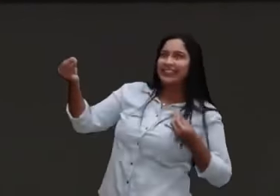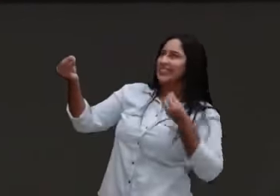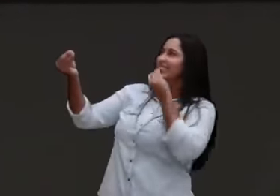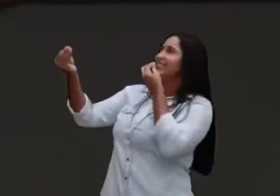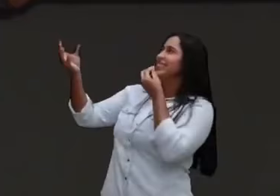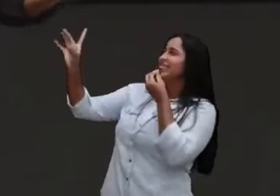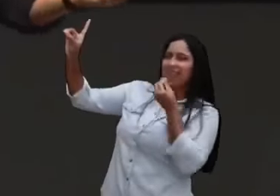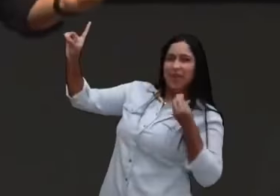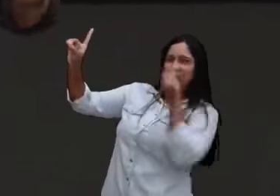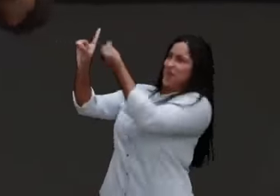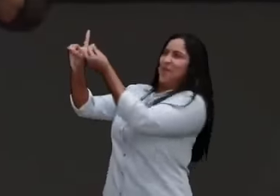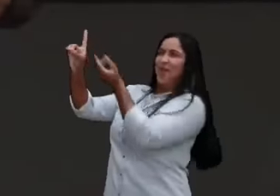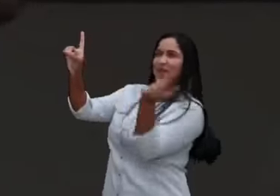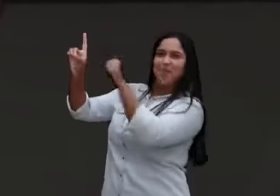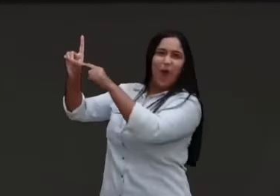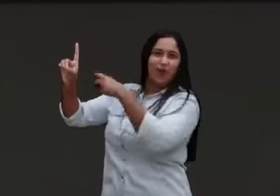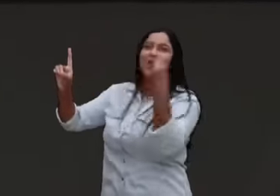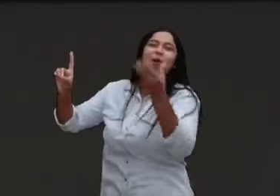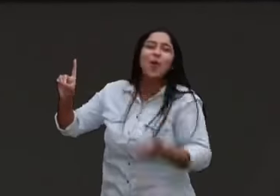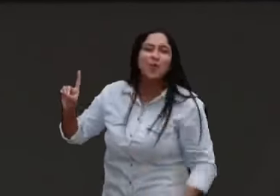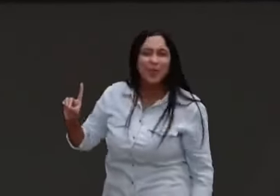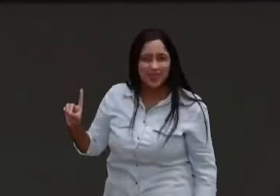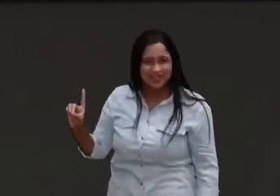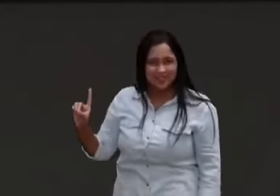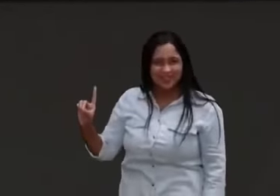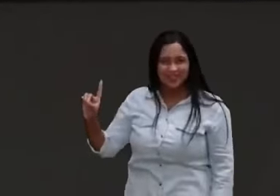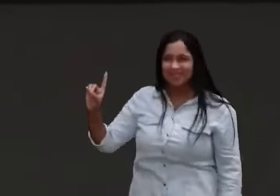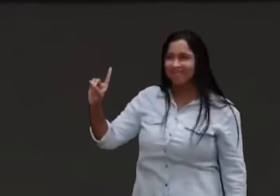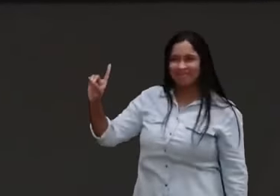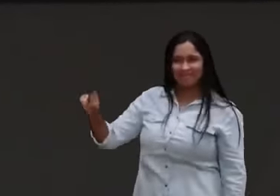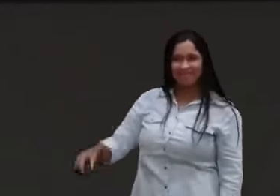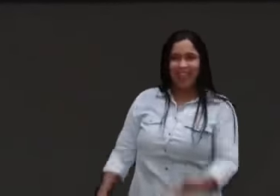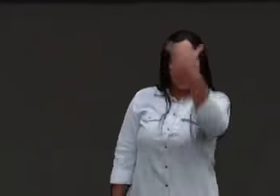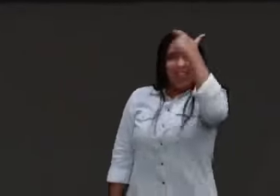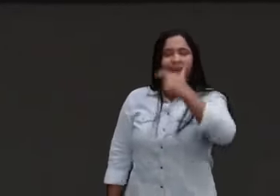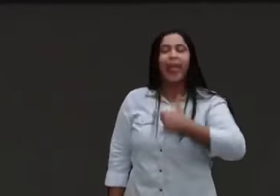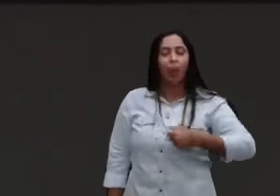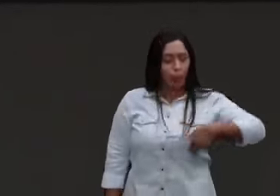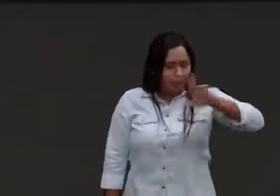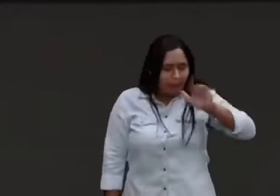Já que Deus é tudo isso para mim, quem eu sou para Ele?